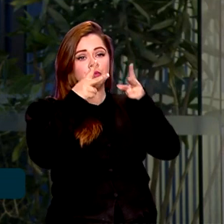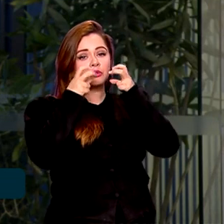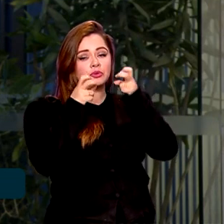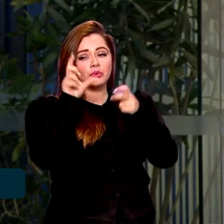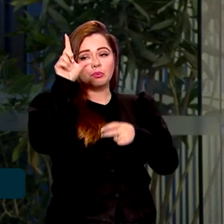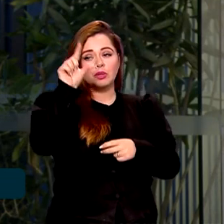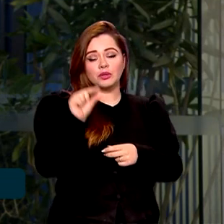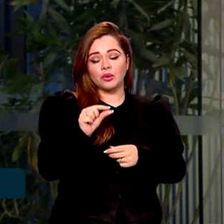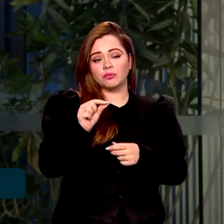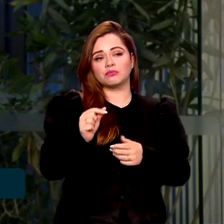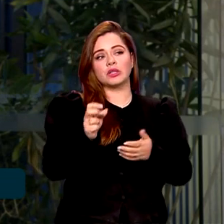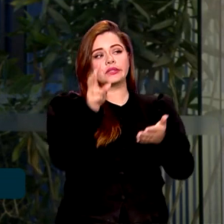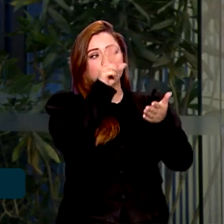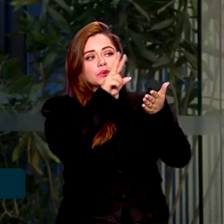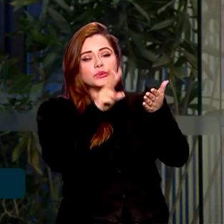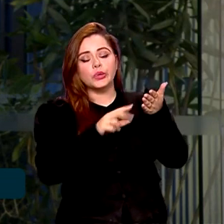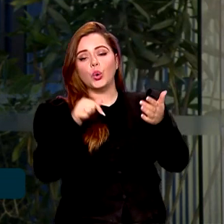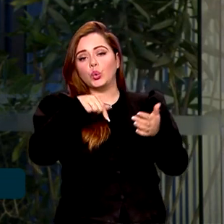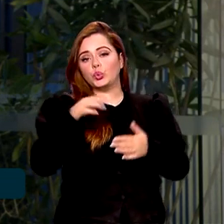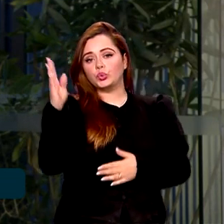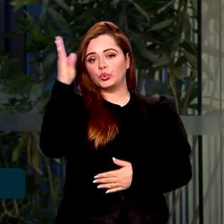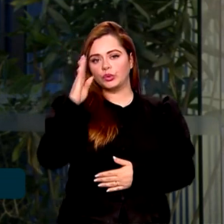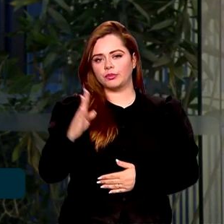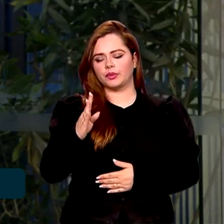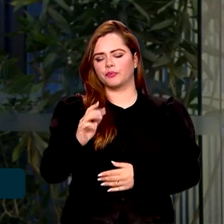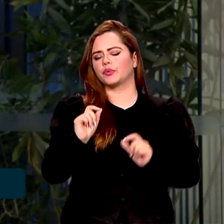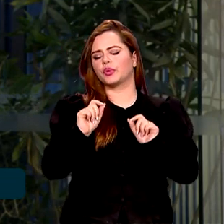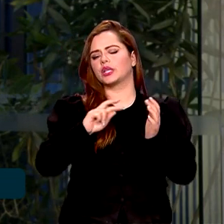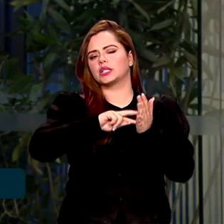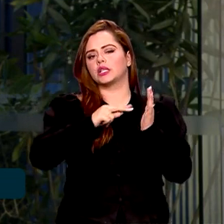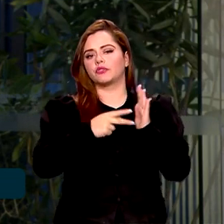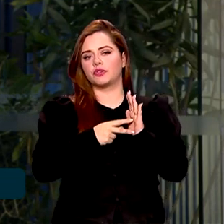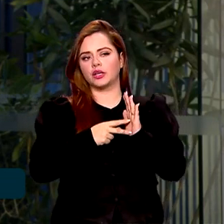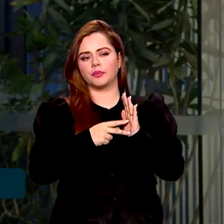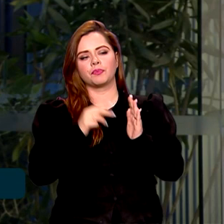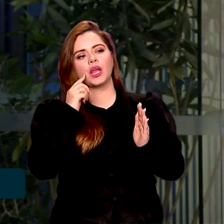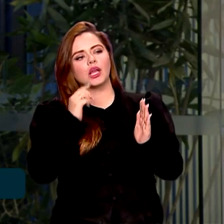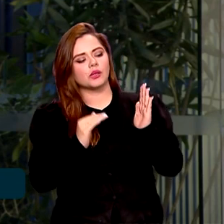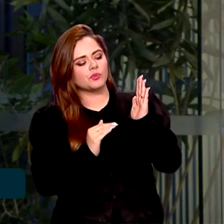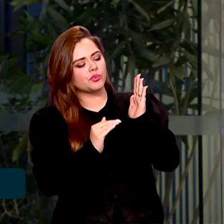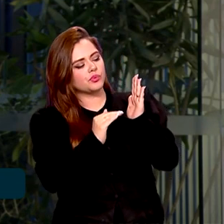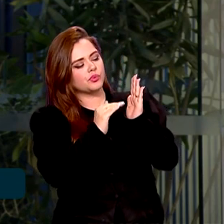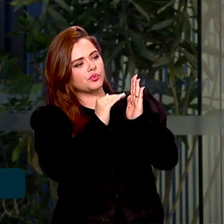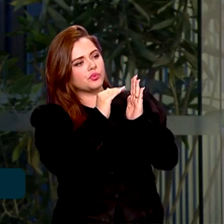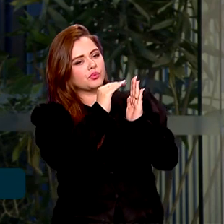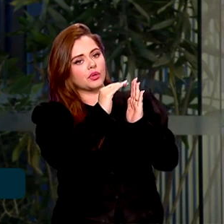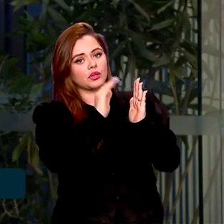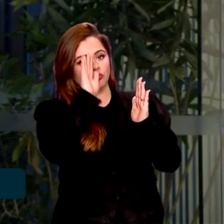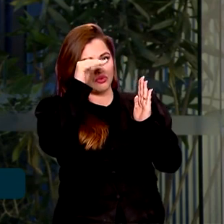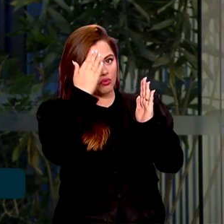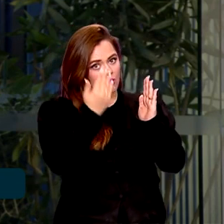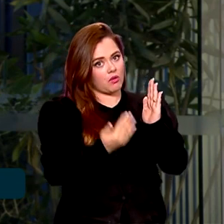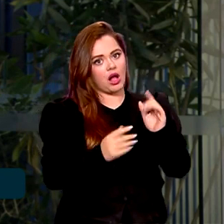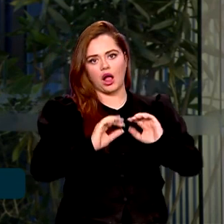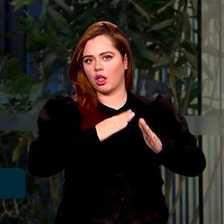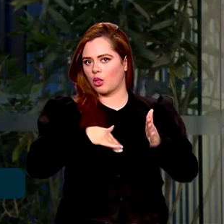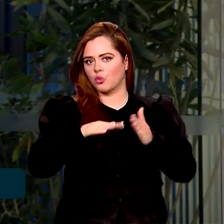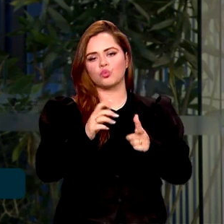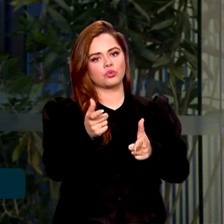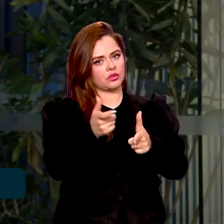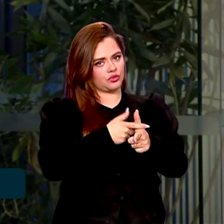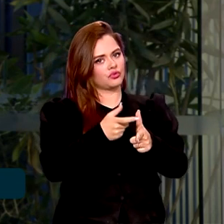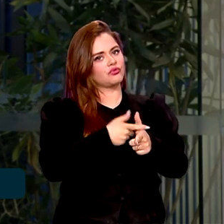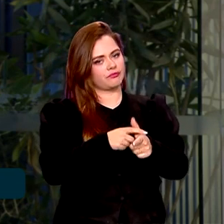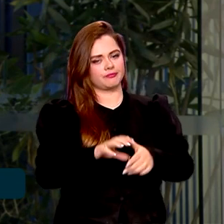fiscal do Brasil. O isso significa? Esse risco fiscal mede a capacidade do país de honrar as suas dívidas. E segundo a agência,